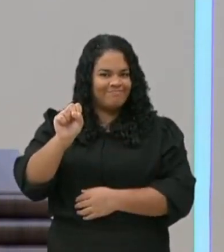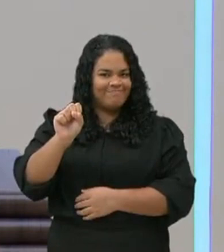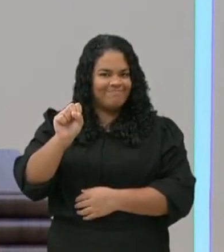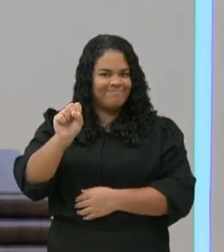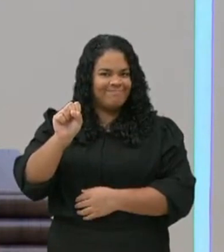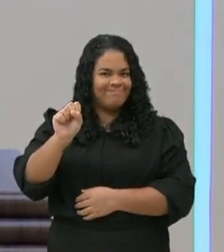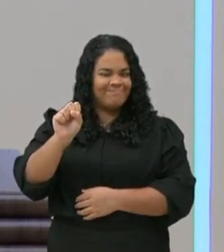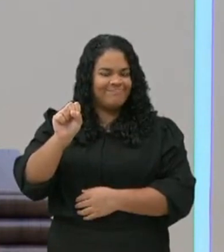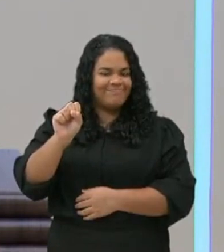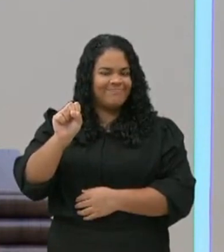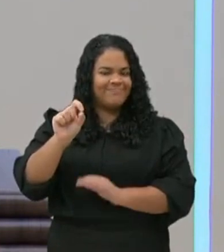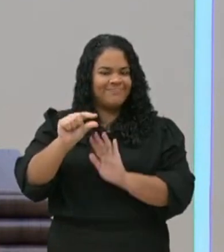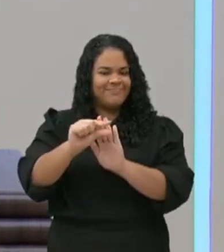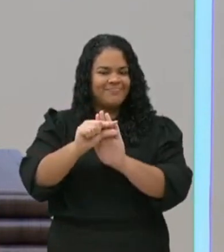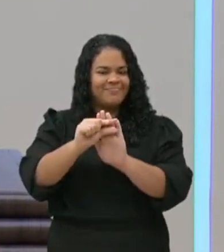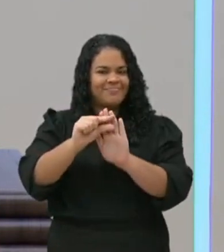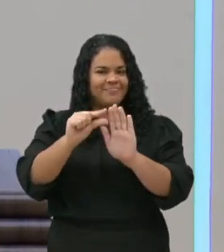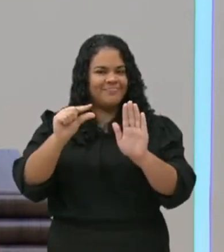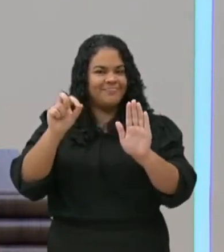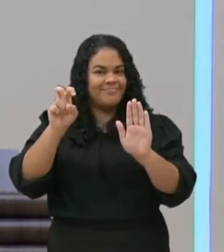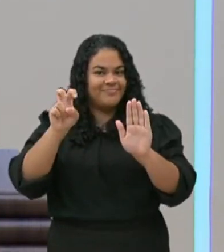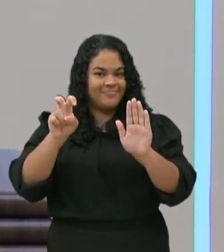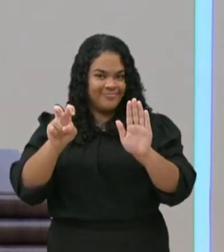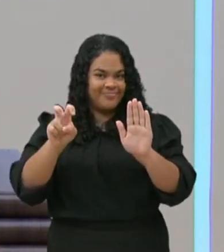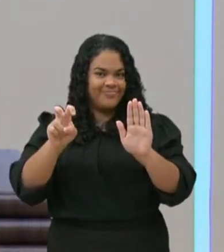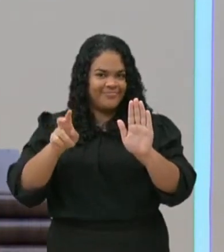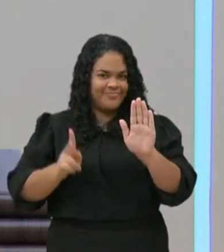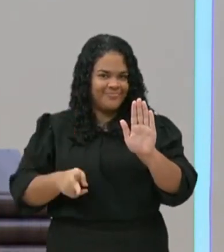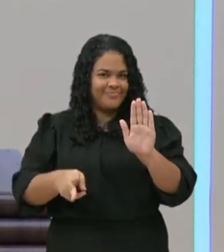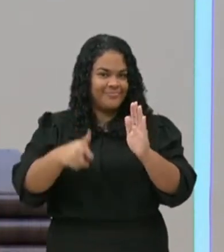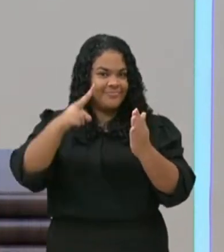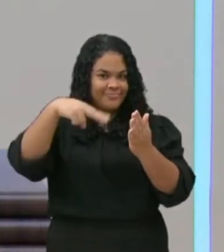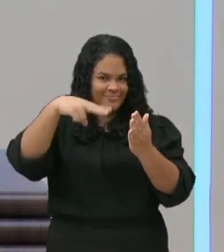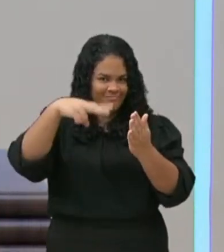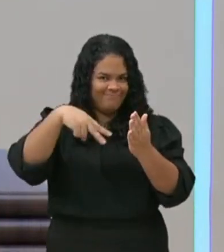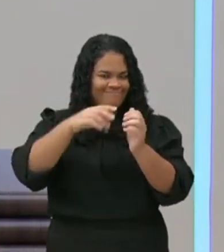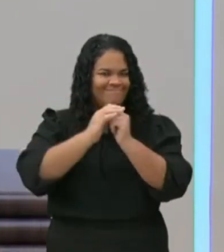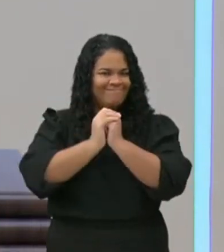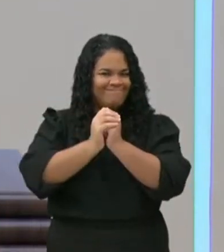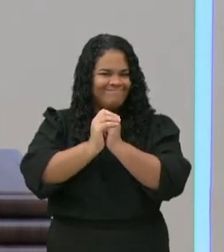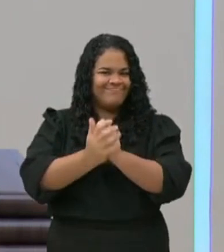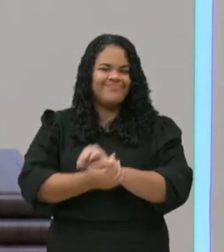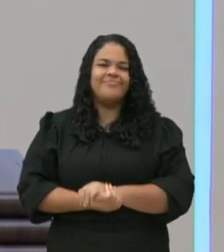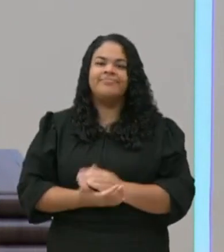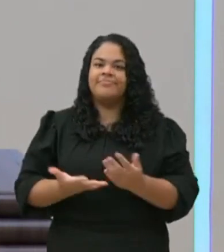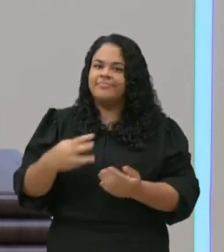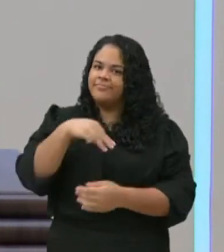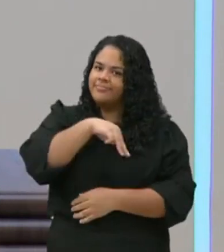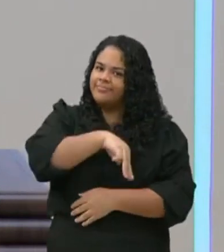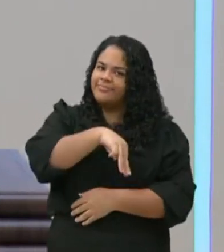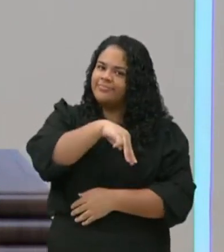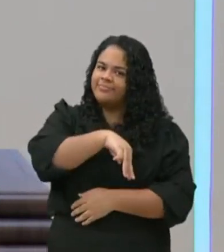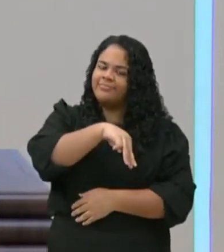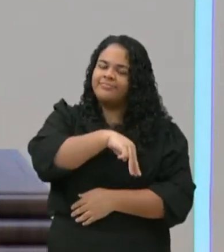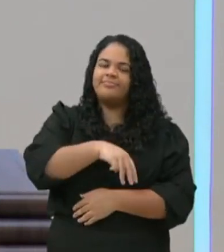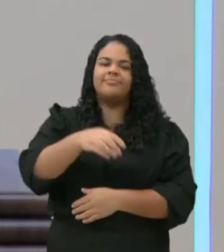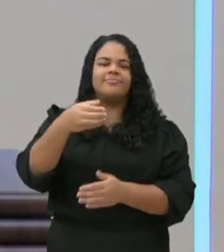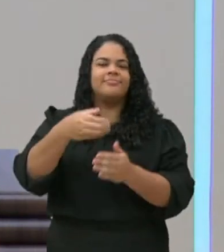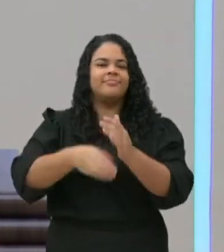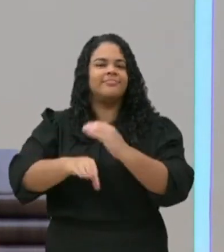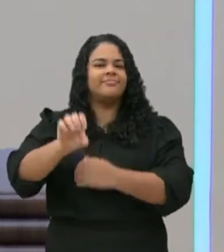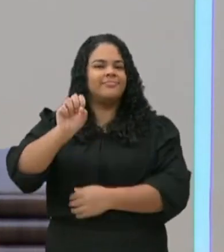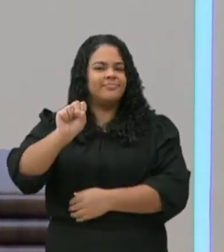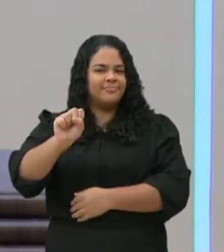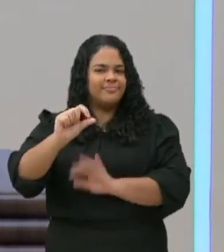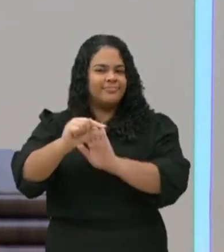versículo de número 5 em diante. Eu disse Evangelho de Jesus, escrito por Mateus,